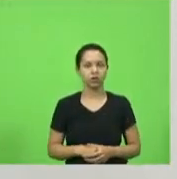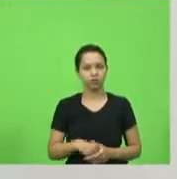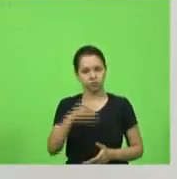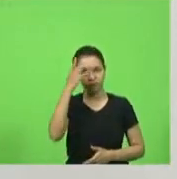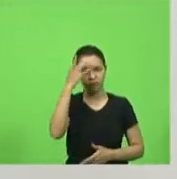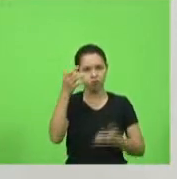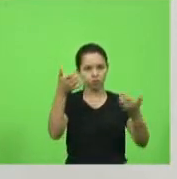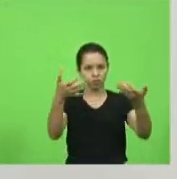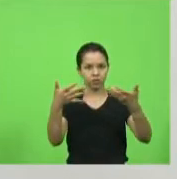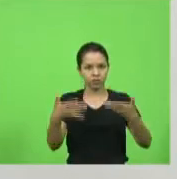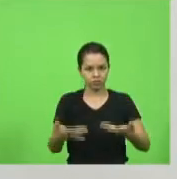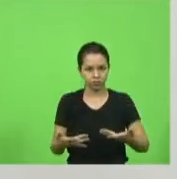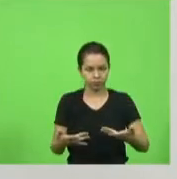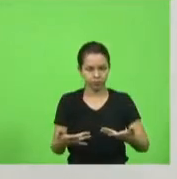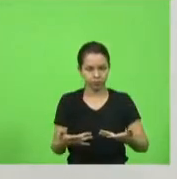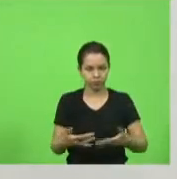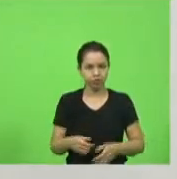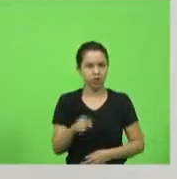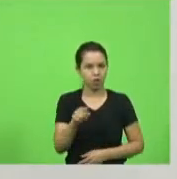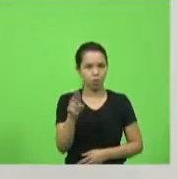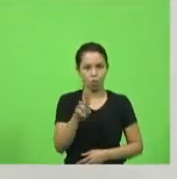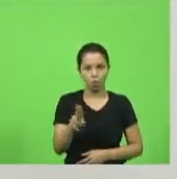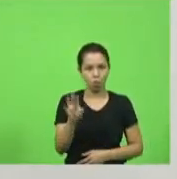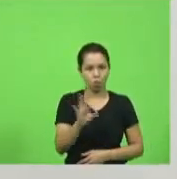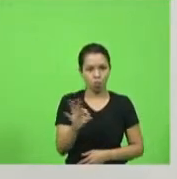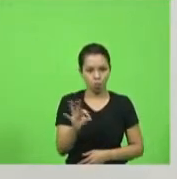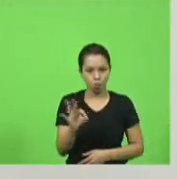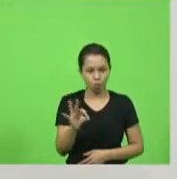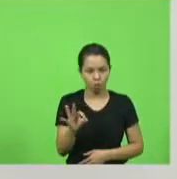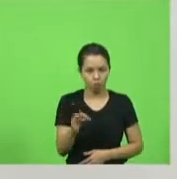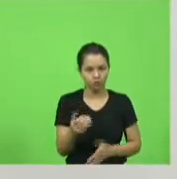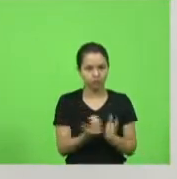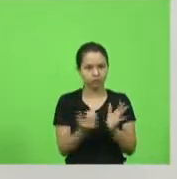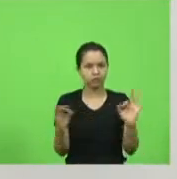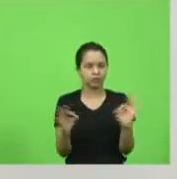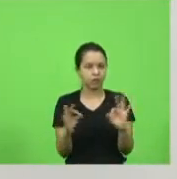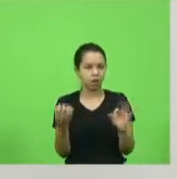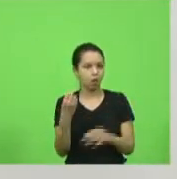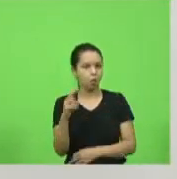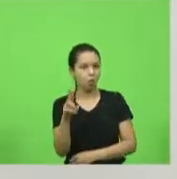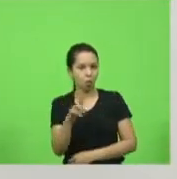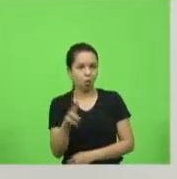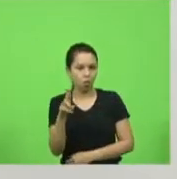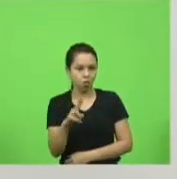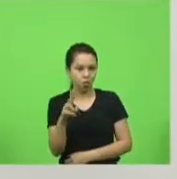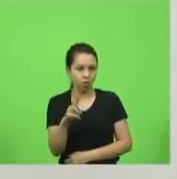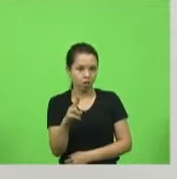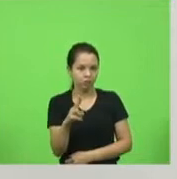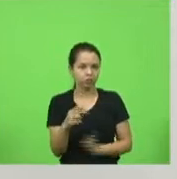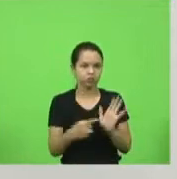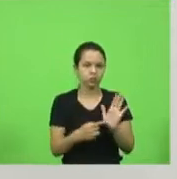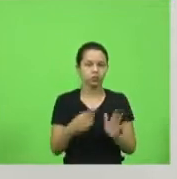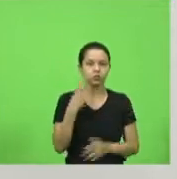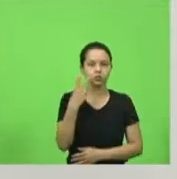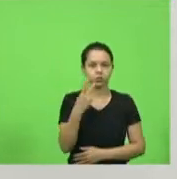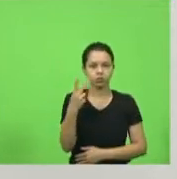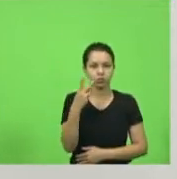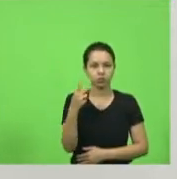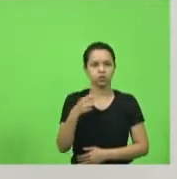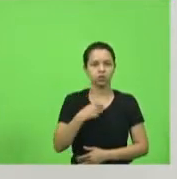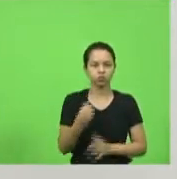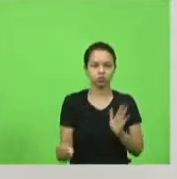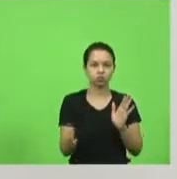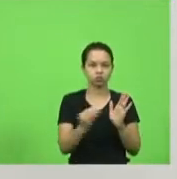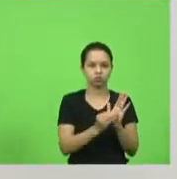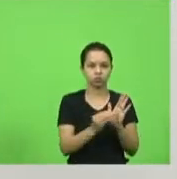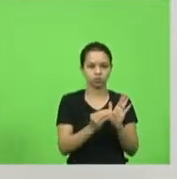isso. Ou não utilizar o critério algum, ou utilizar por indicação política. Fiz uma postagem na semana passada, parece